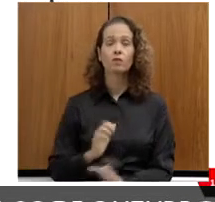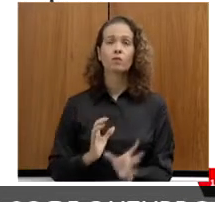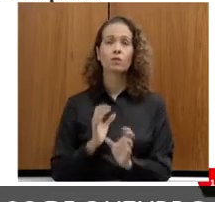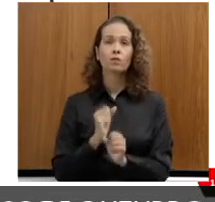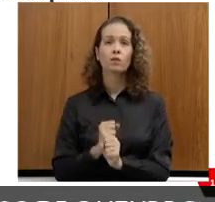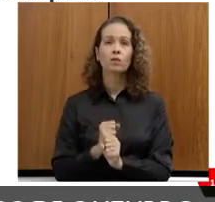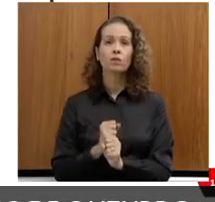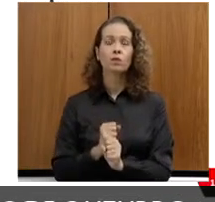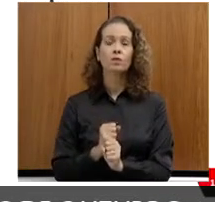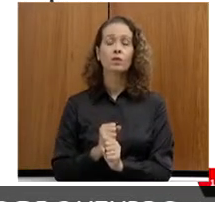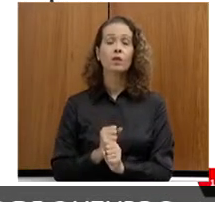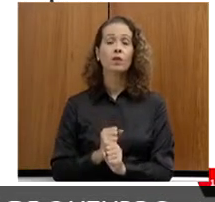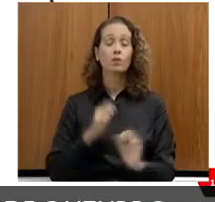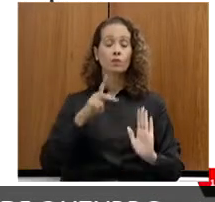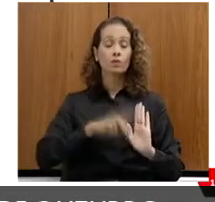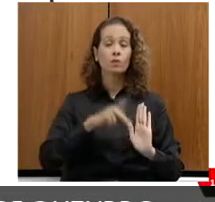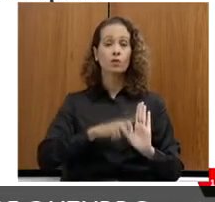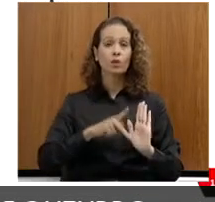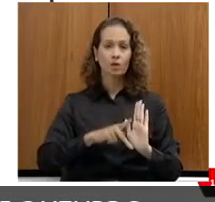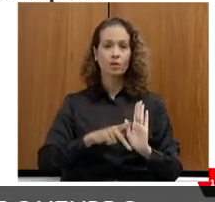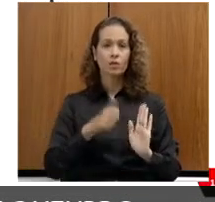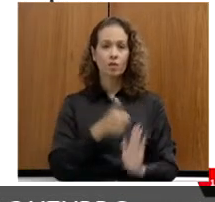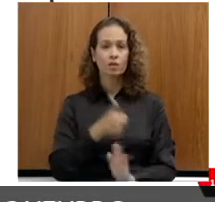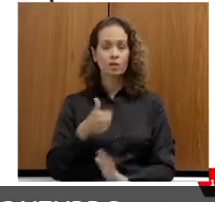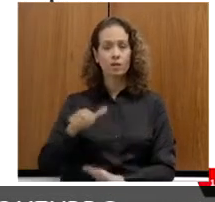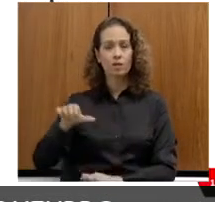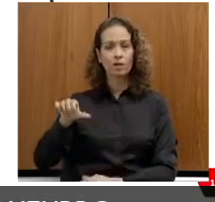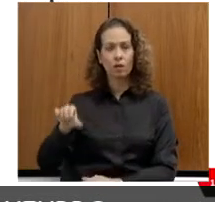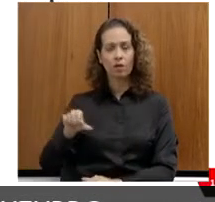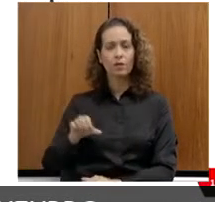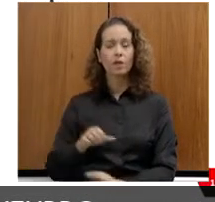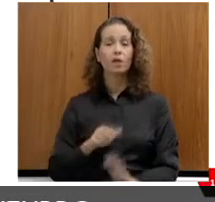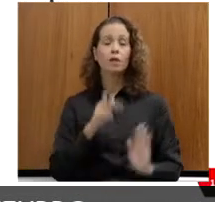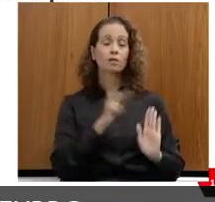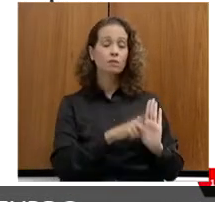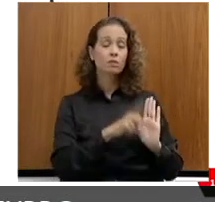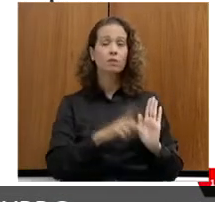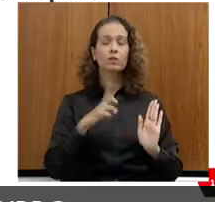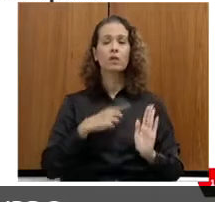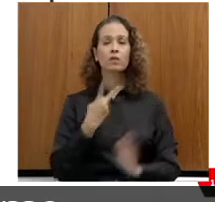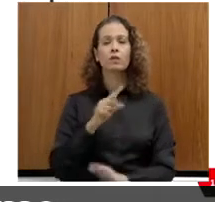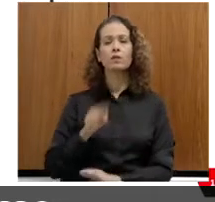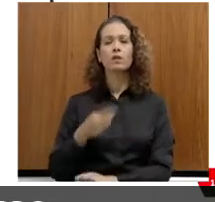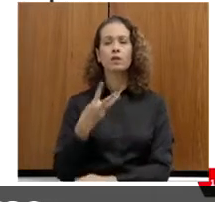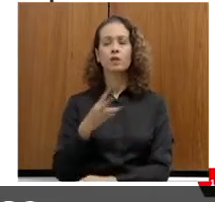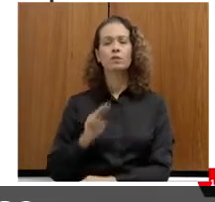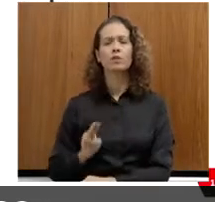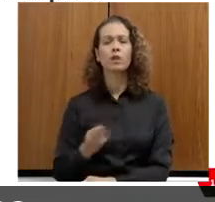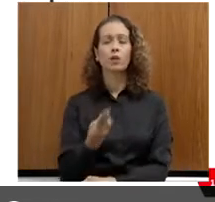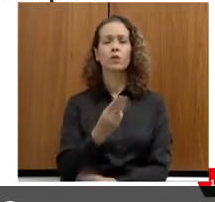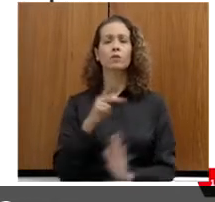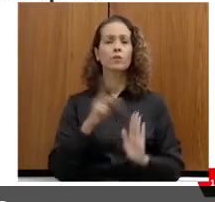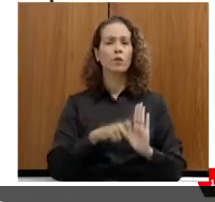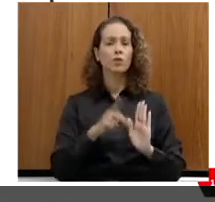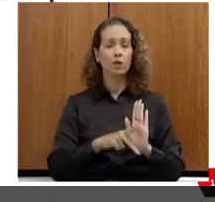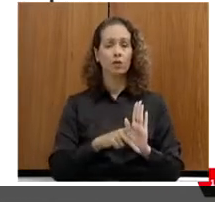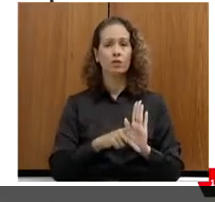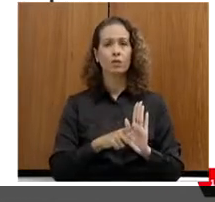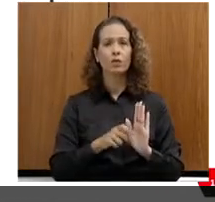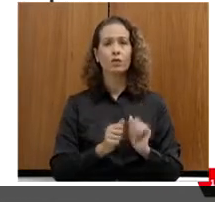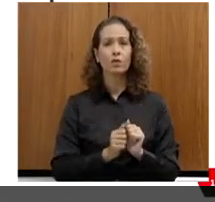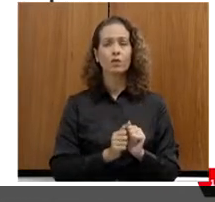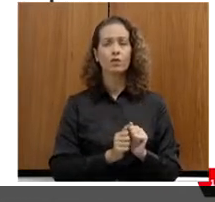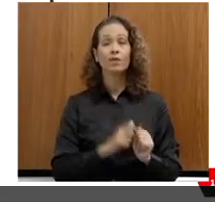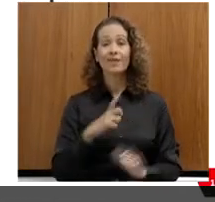119 projetos. E, nesse projeto, nós temos 2,3 milhões para projetos com dificuldades de